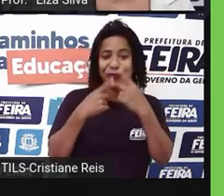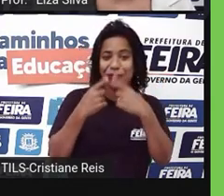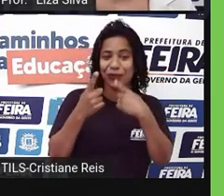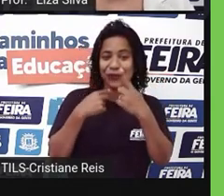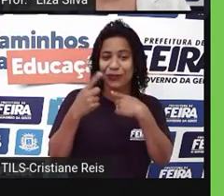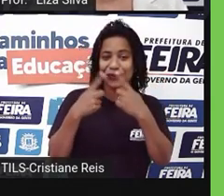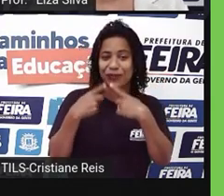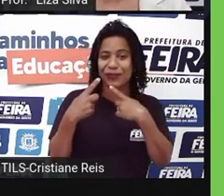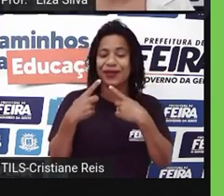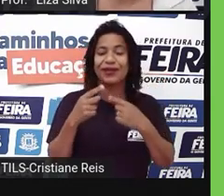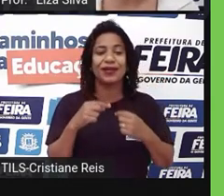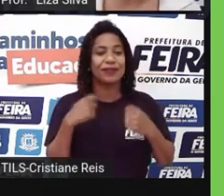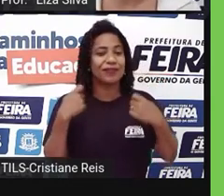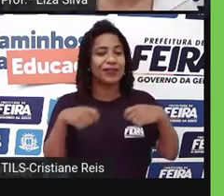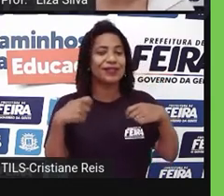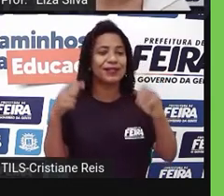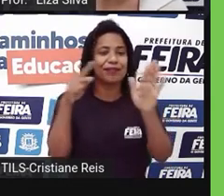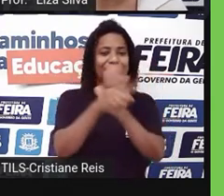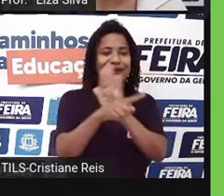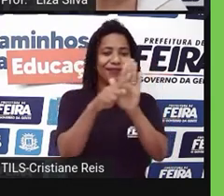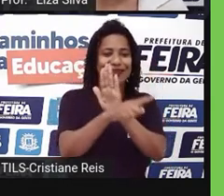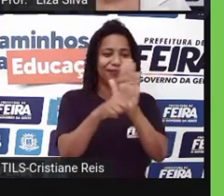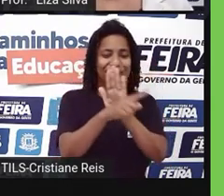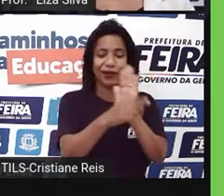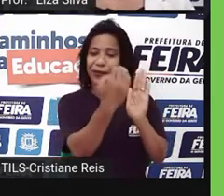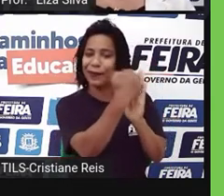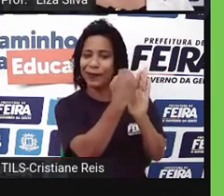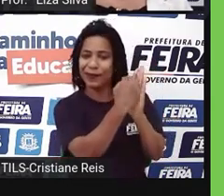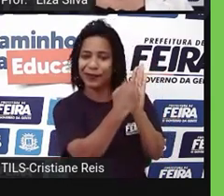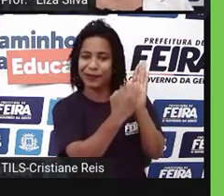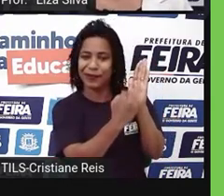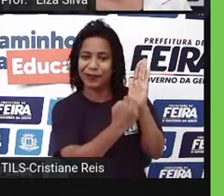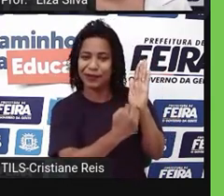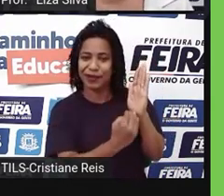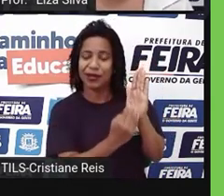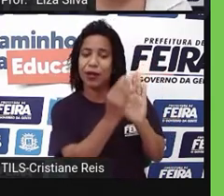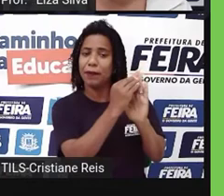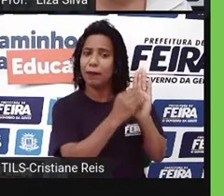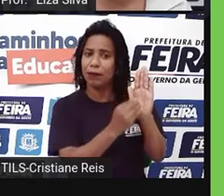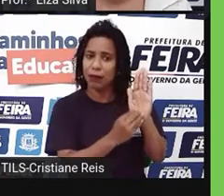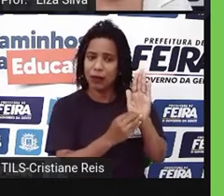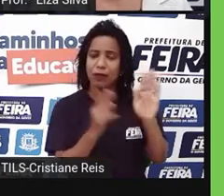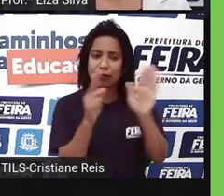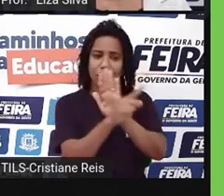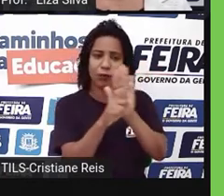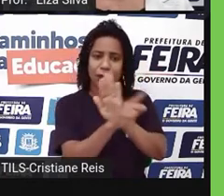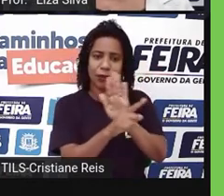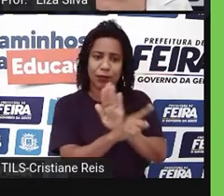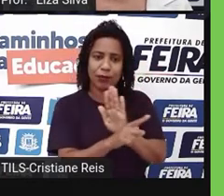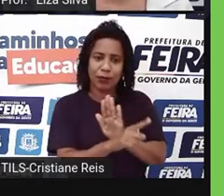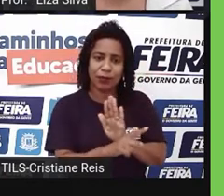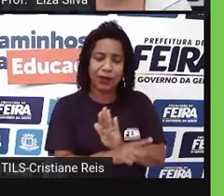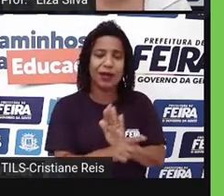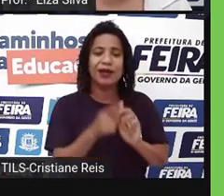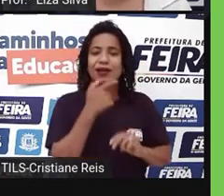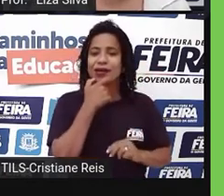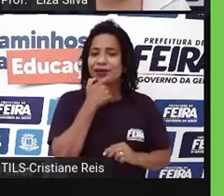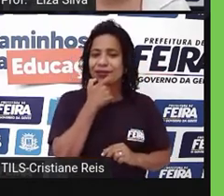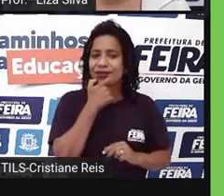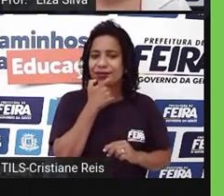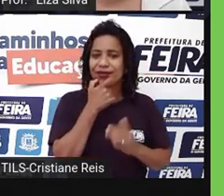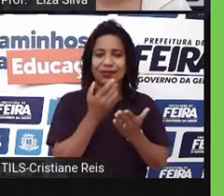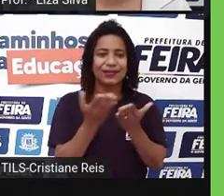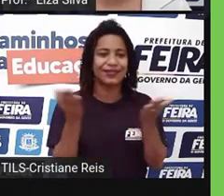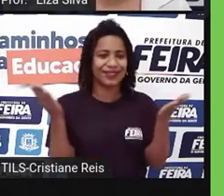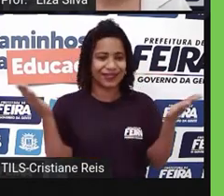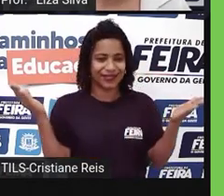Entrevista requer elaboração de perguntas. E para elaborar perguntas em inglês, eu preciso dessas palavrinhas mágicas.